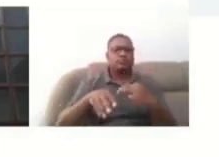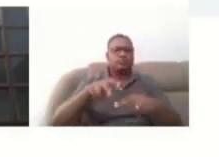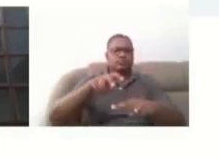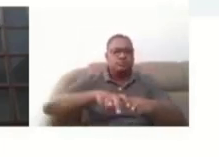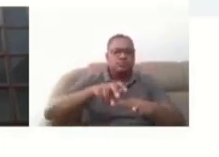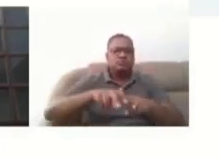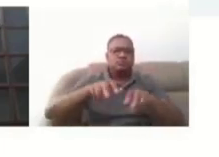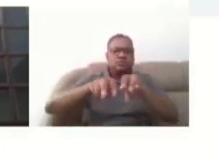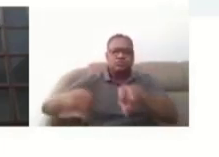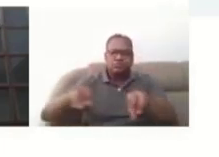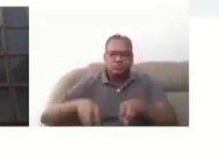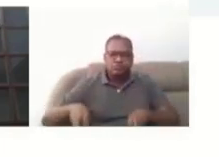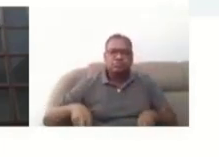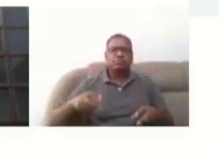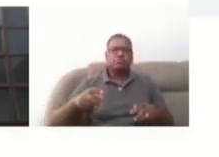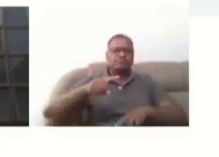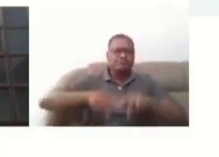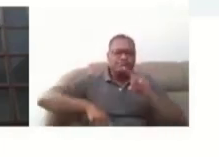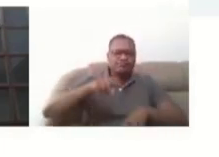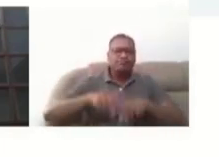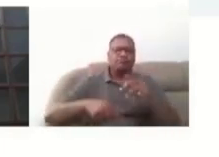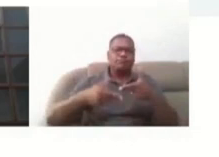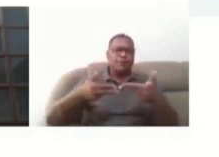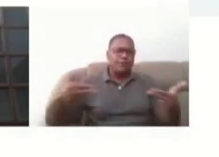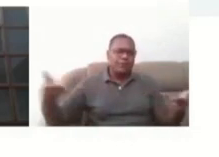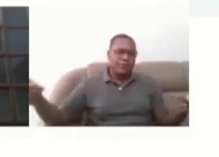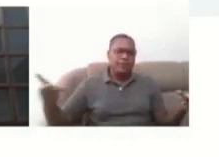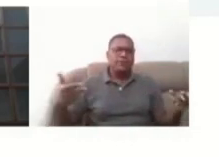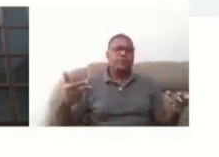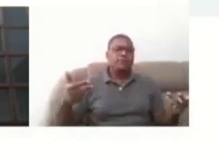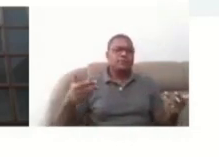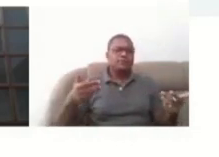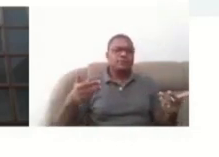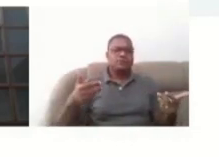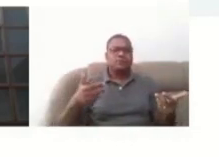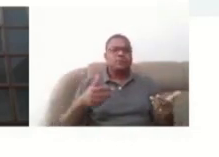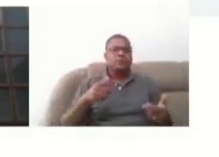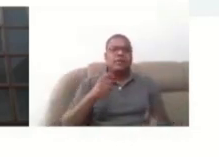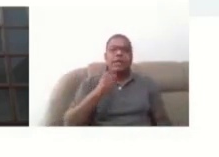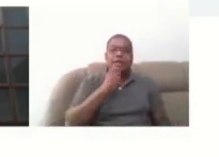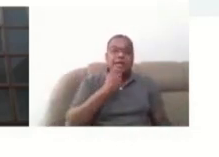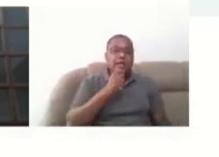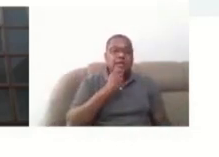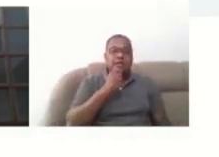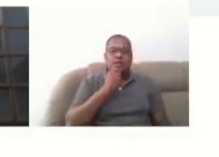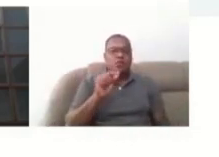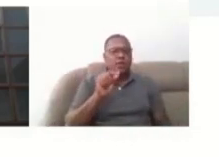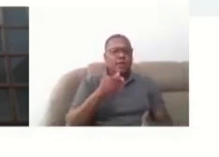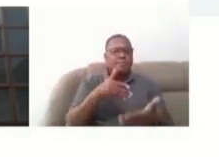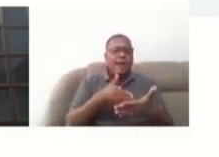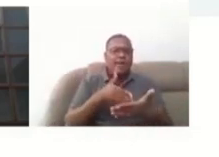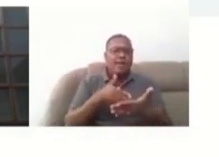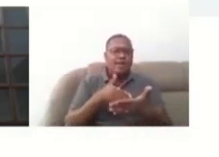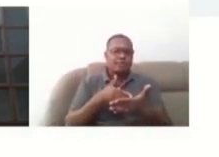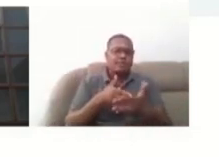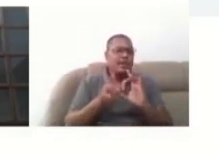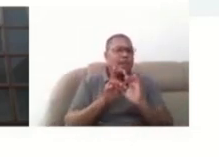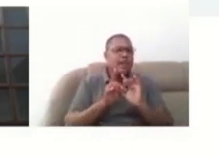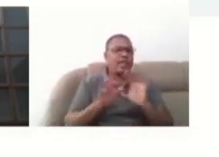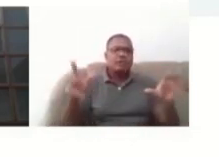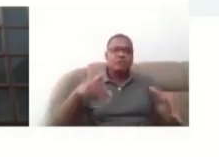equipamentos, transportes, objetos sem existência de um maior número de barreiras. Assim,